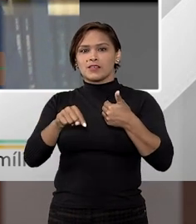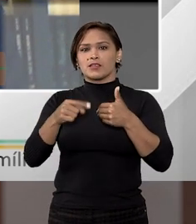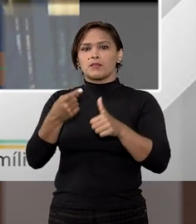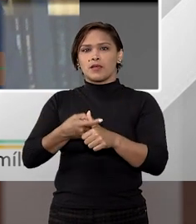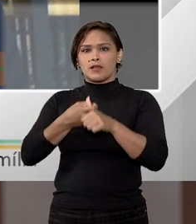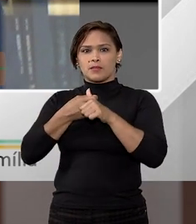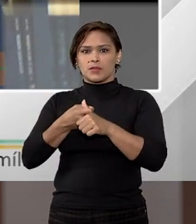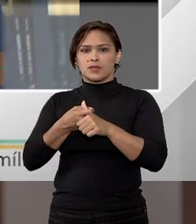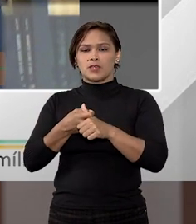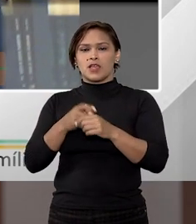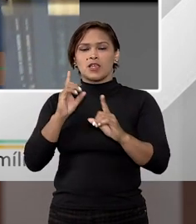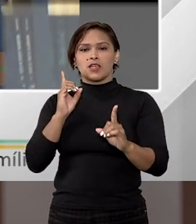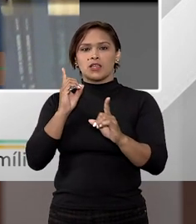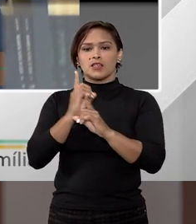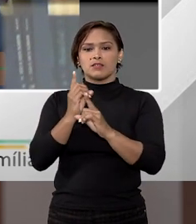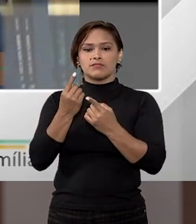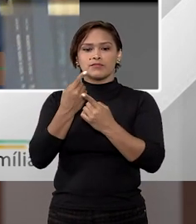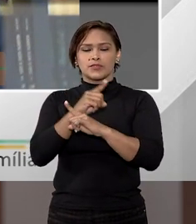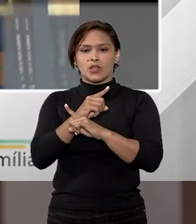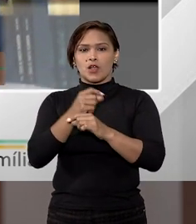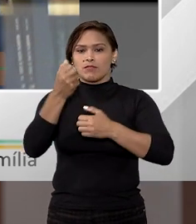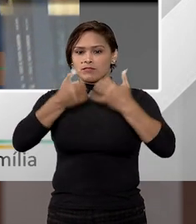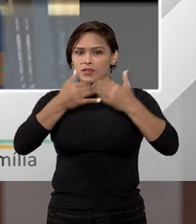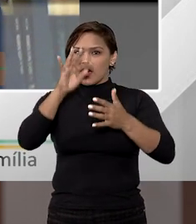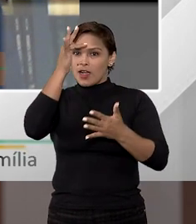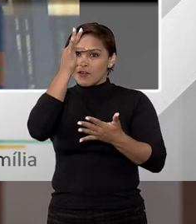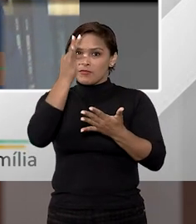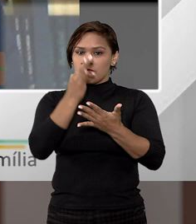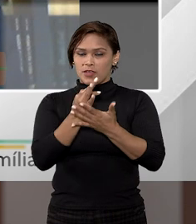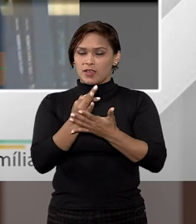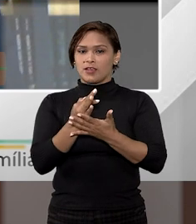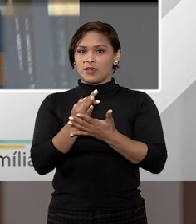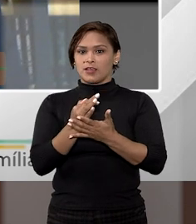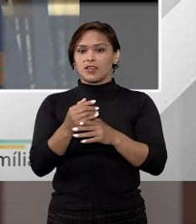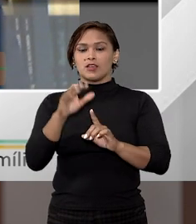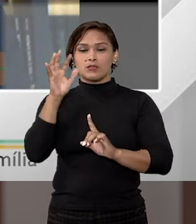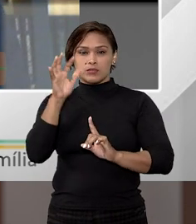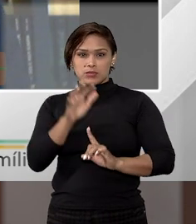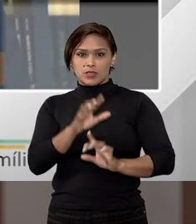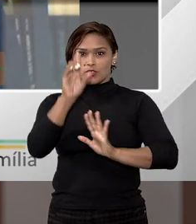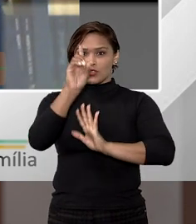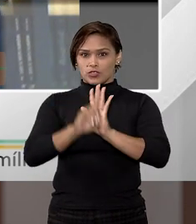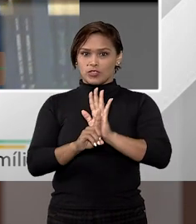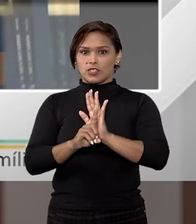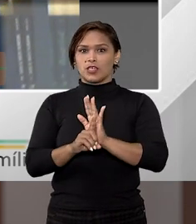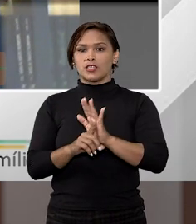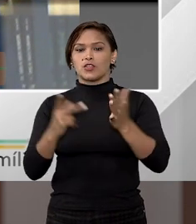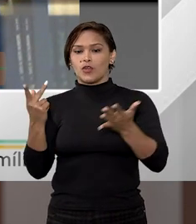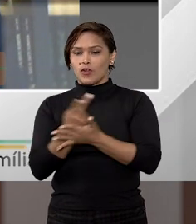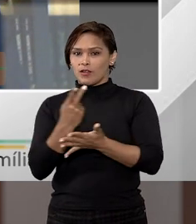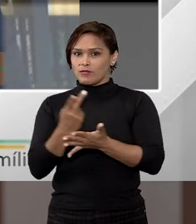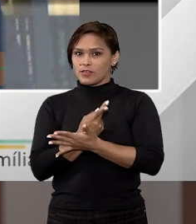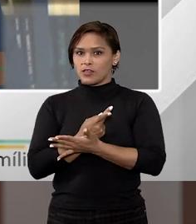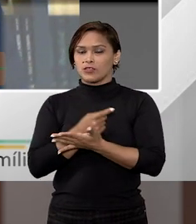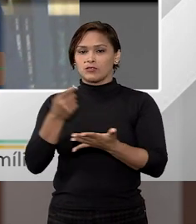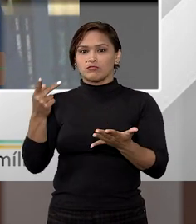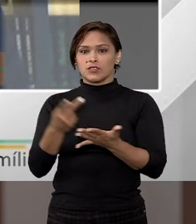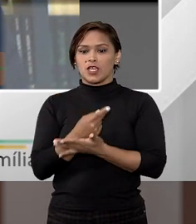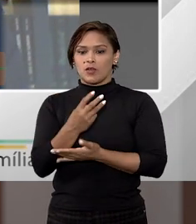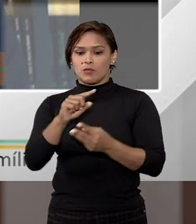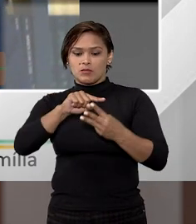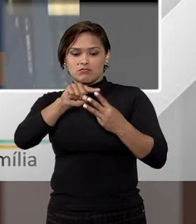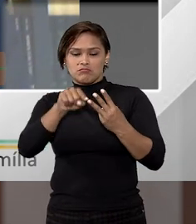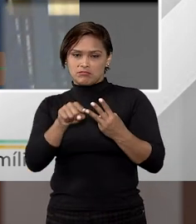da imperabilidade, ele encontra fundamento na boa-fé objetiva, no abuso do direito de propriedade e na fraude de execução, em uma dessas três